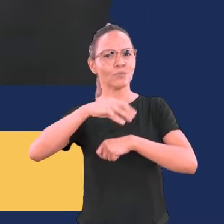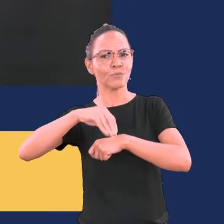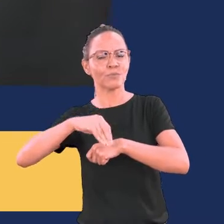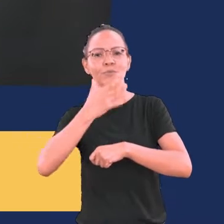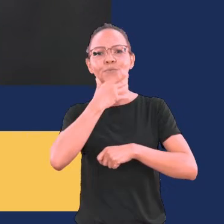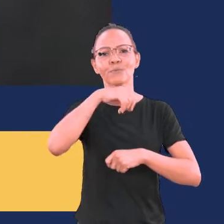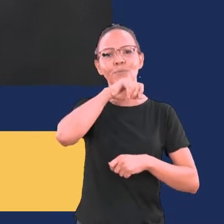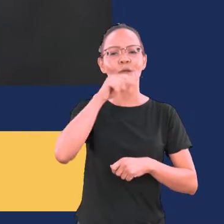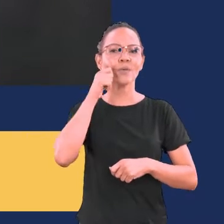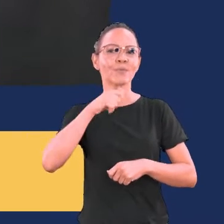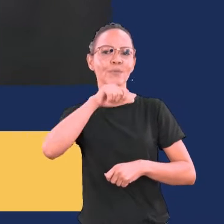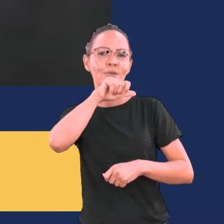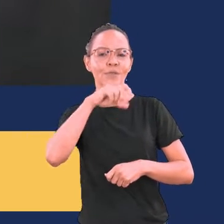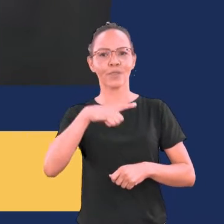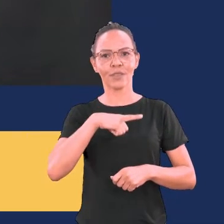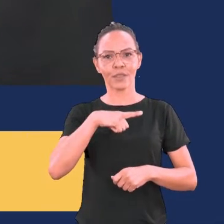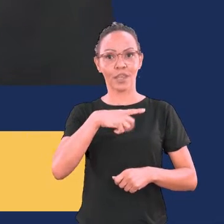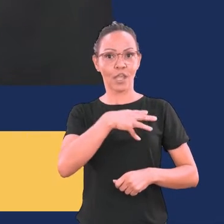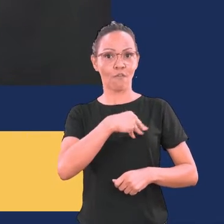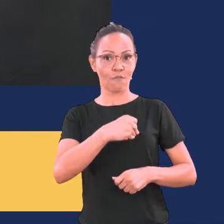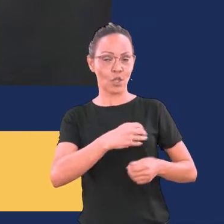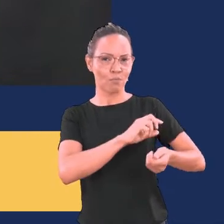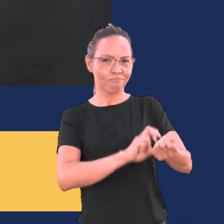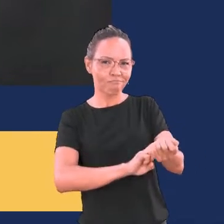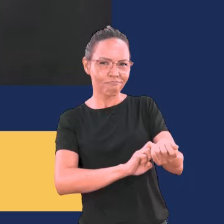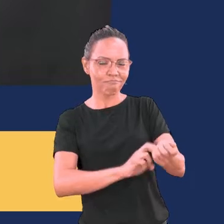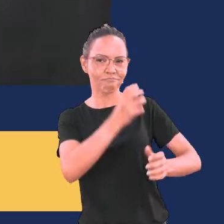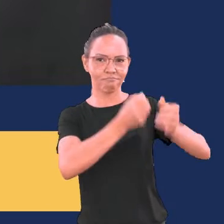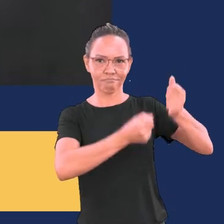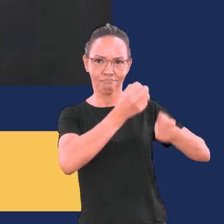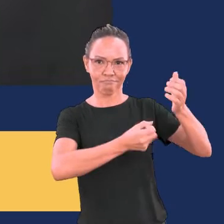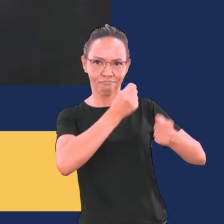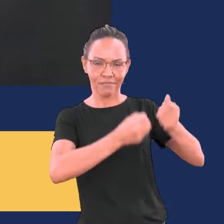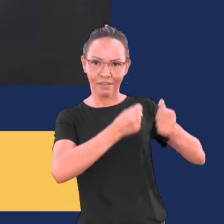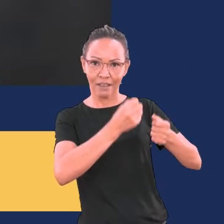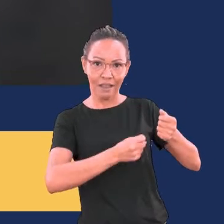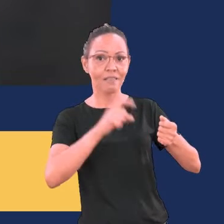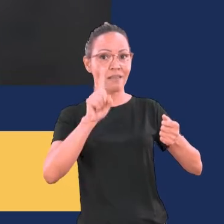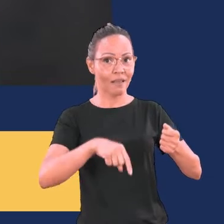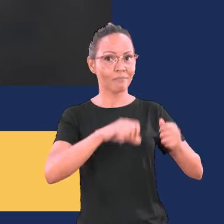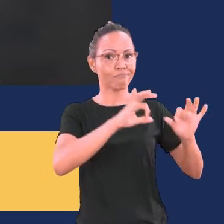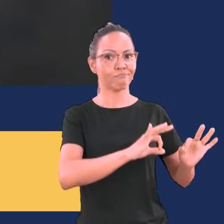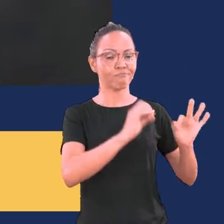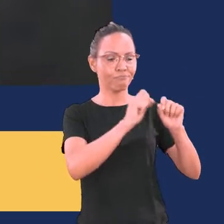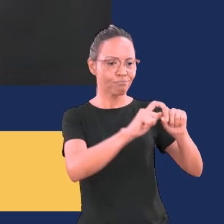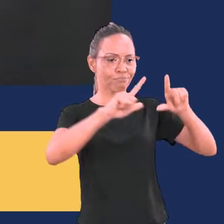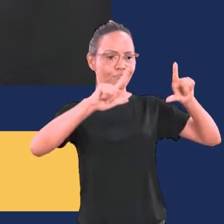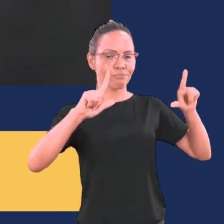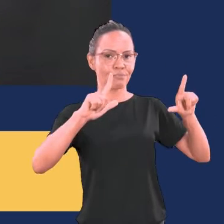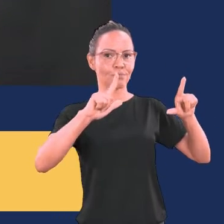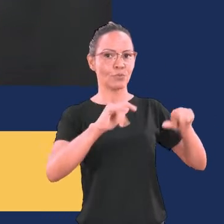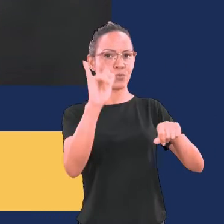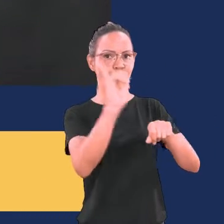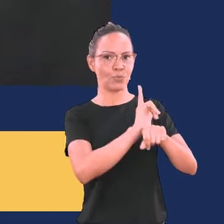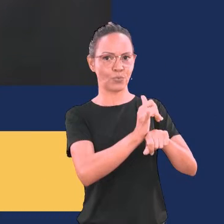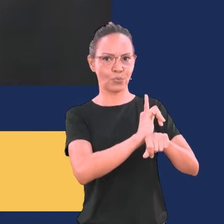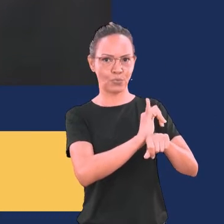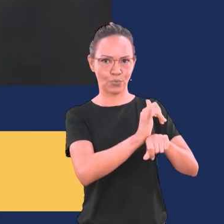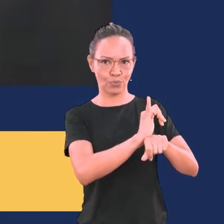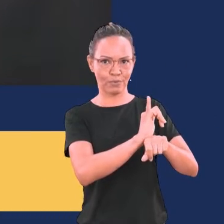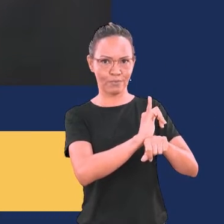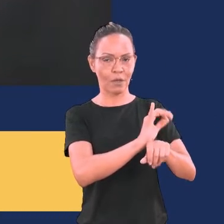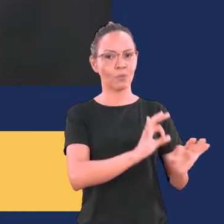para os pais de bebês que possuem alergia à proteína do leite de vaca é acessar o nosso canal no YouTube